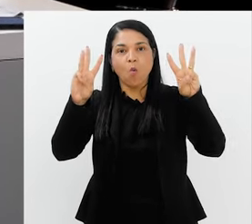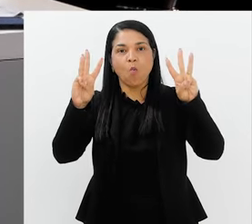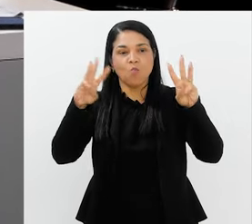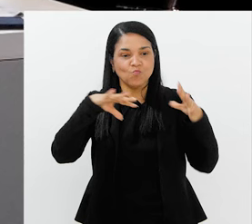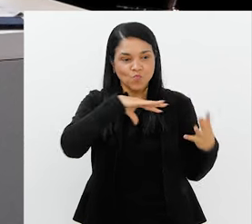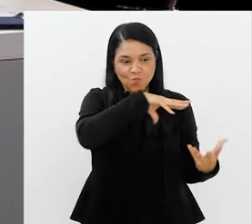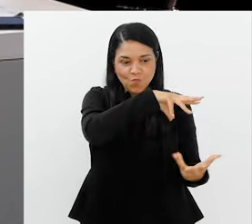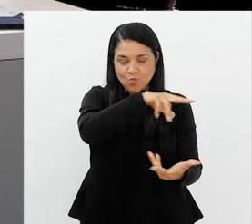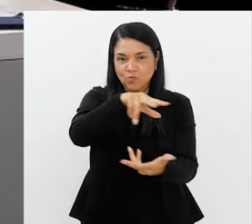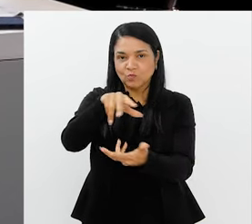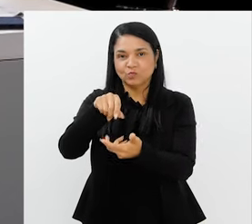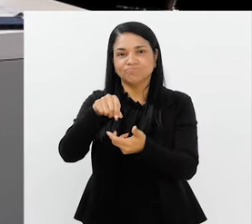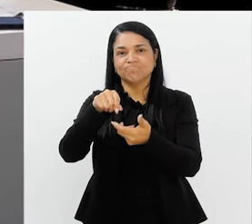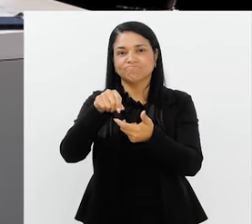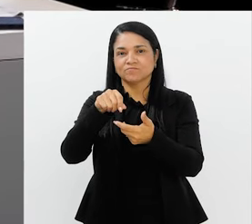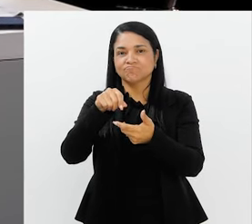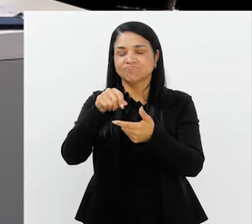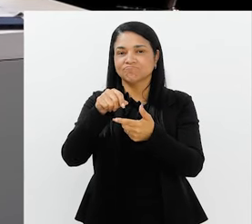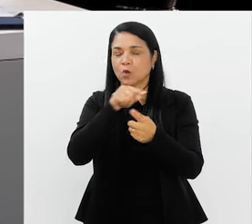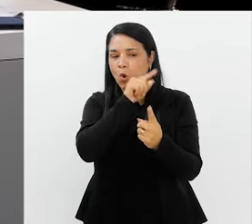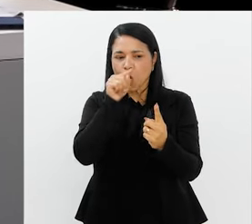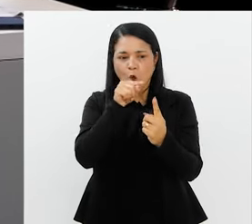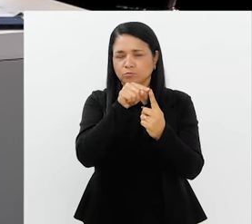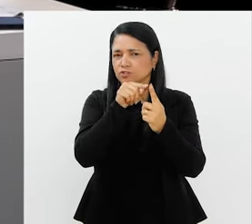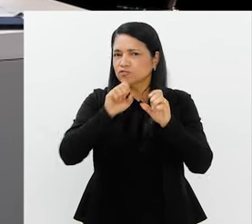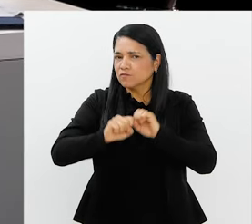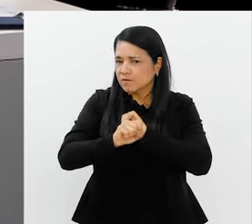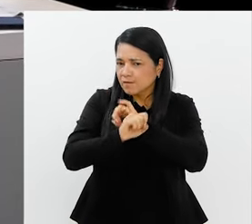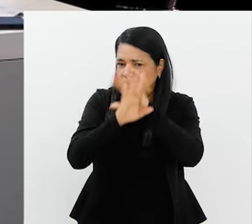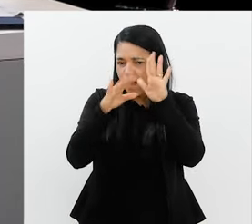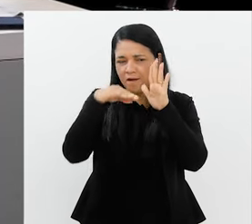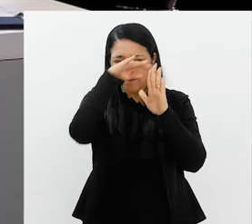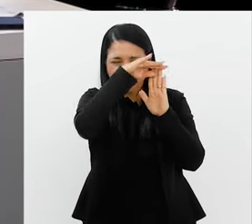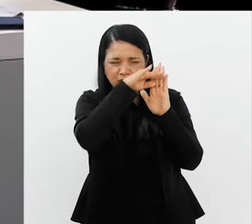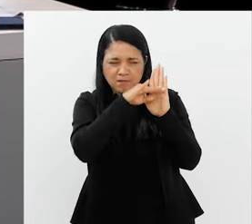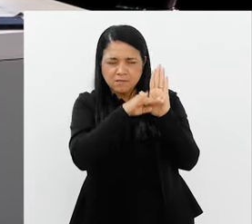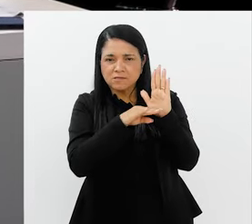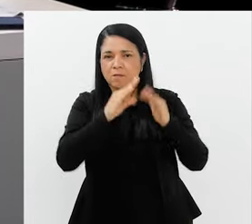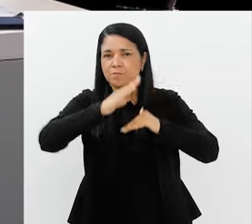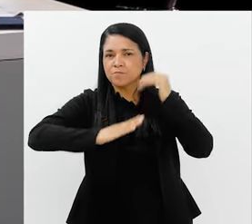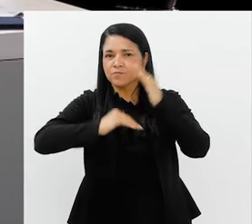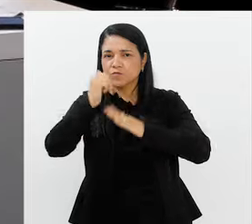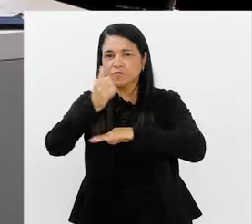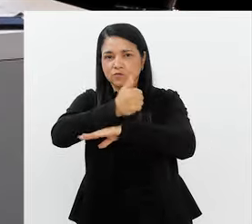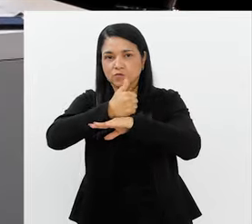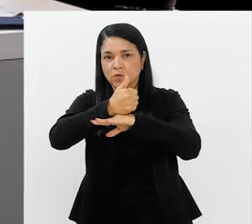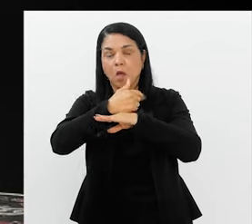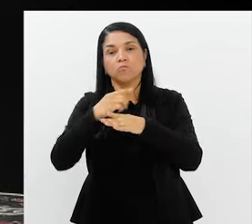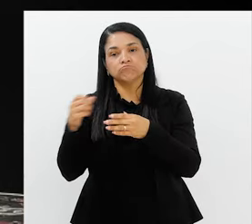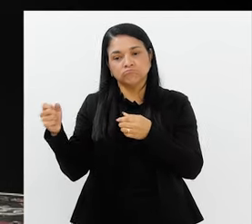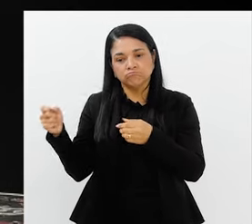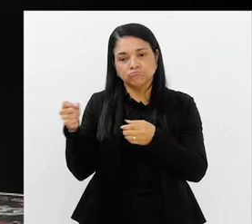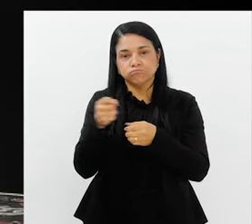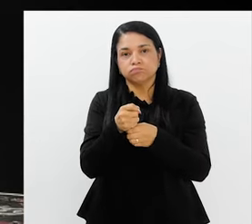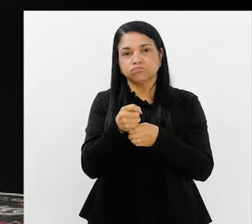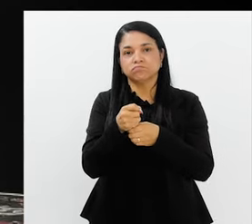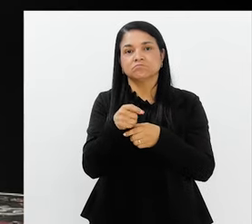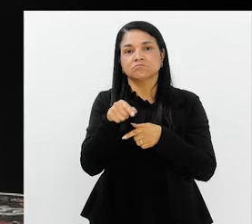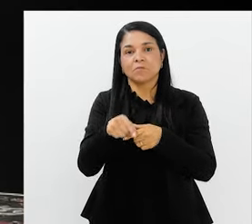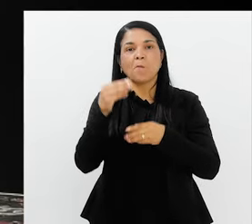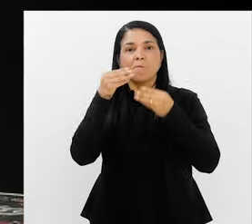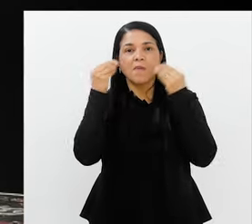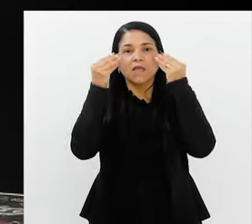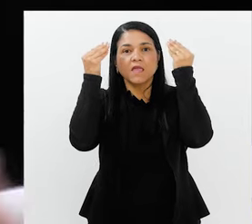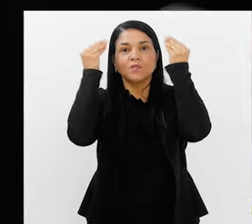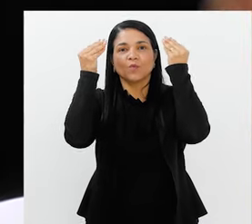né? E com uma função muito clara. A gente já faz a nossa lista de profissionais com maquiadores especialmente separados, não é